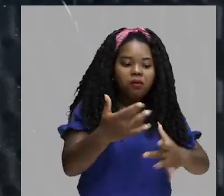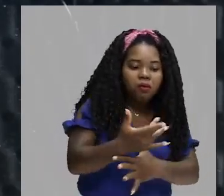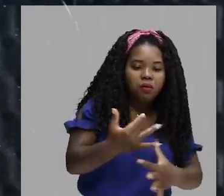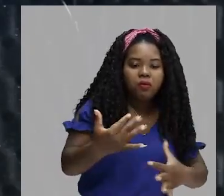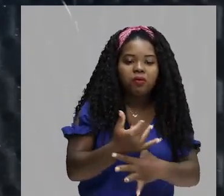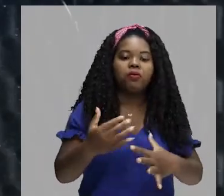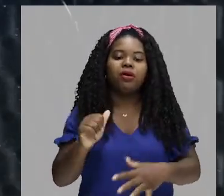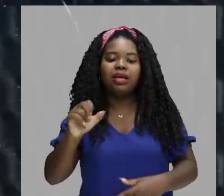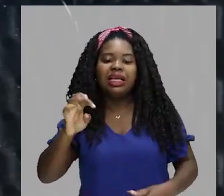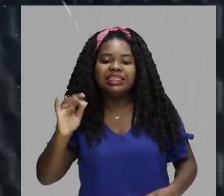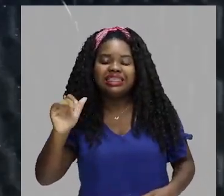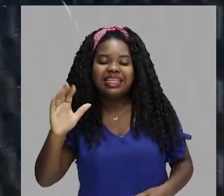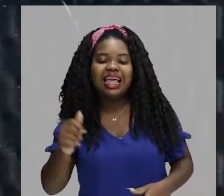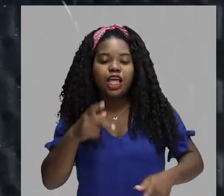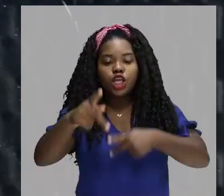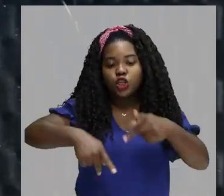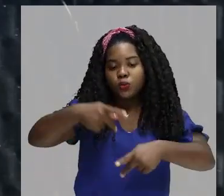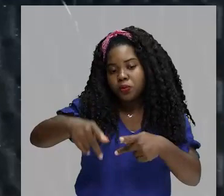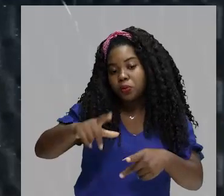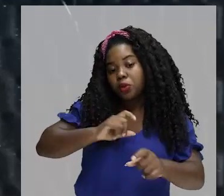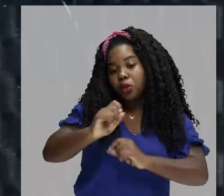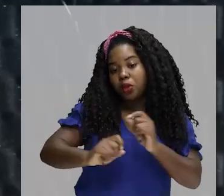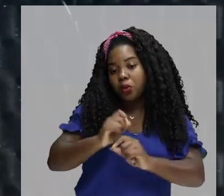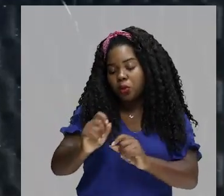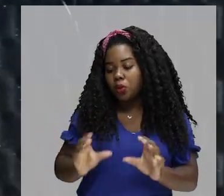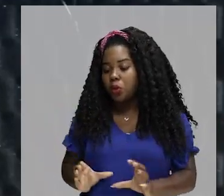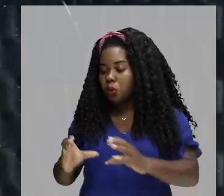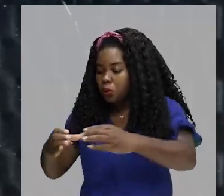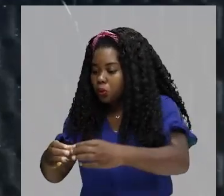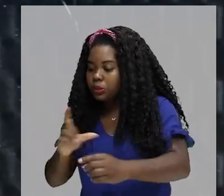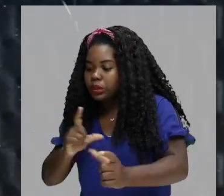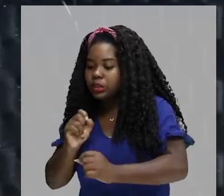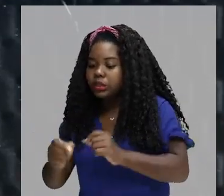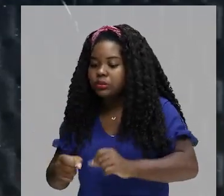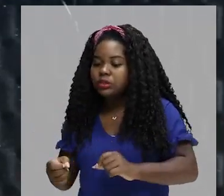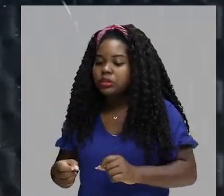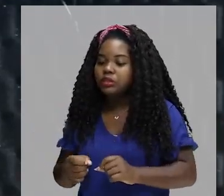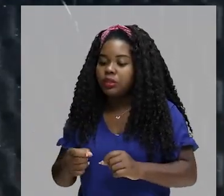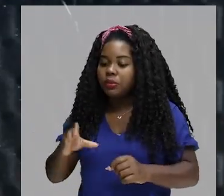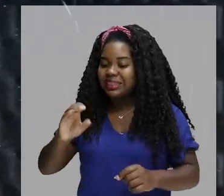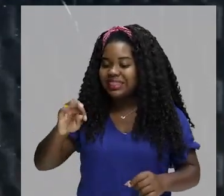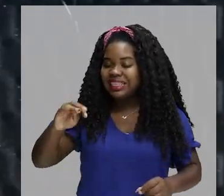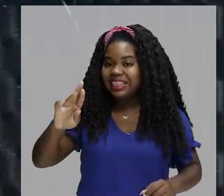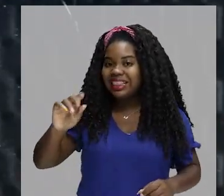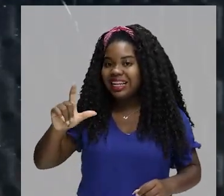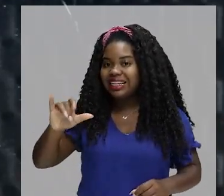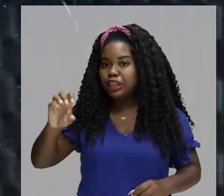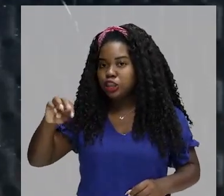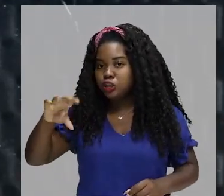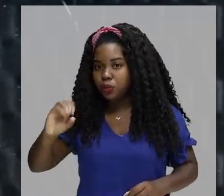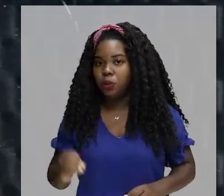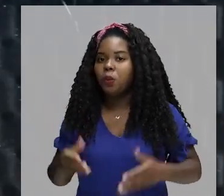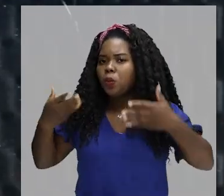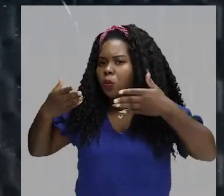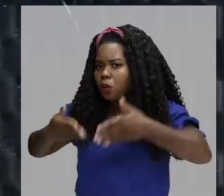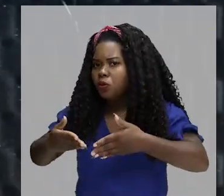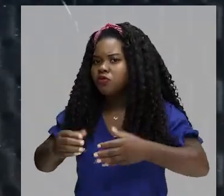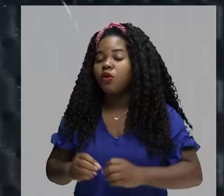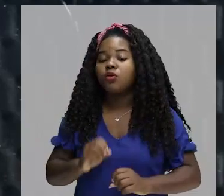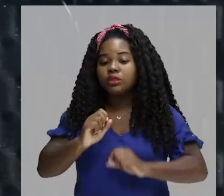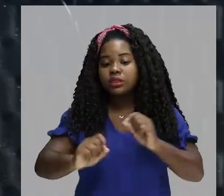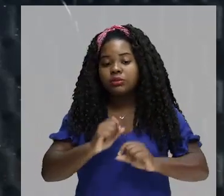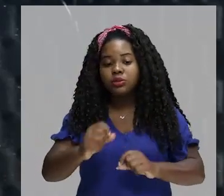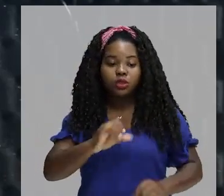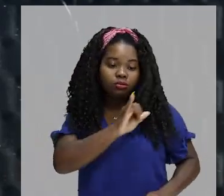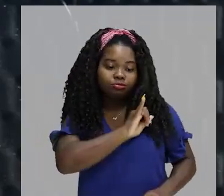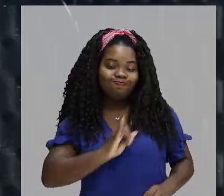aztecas formam uma unidade e teremos um centralismo político nas mãos do imperador. Um dos principais